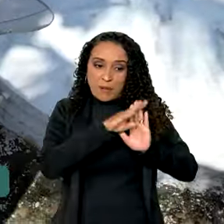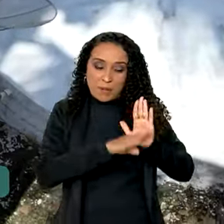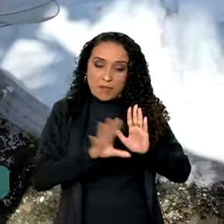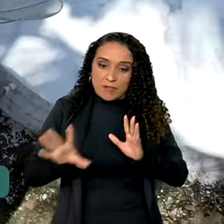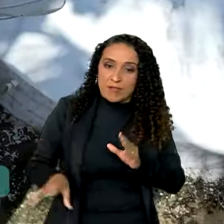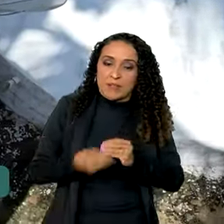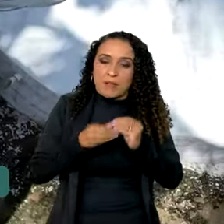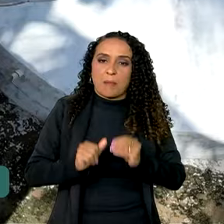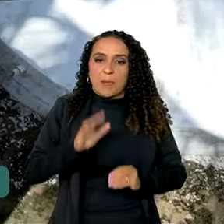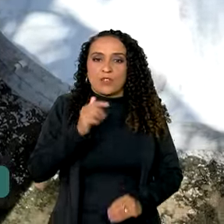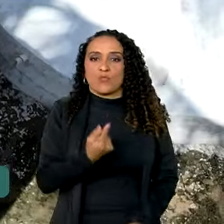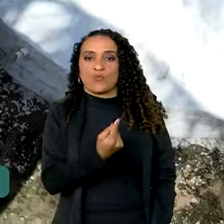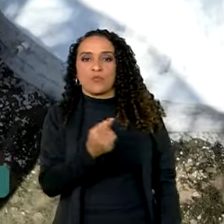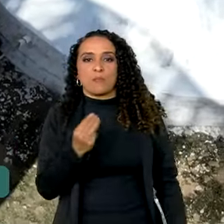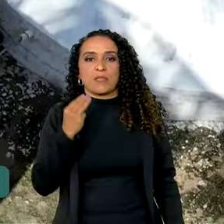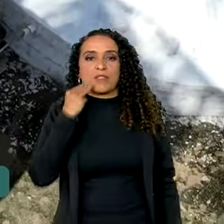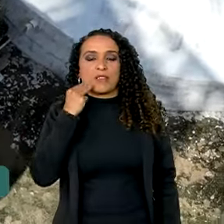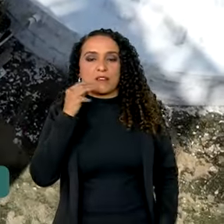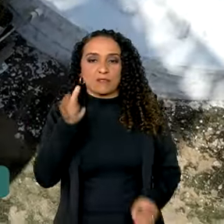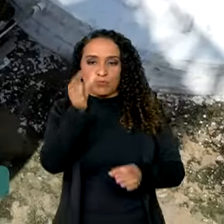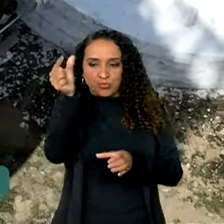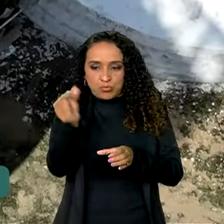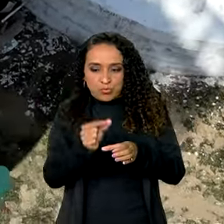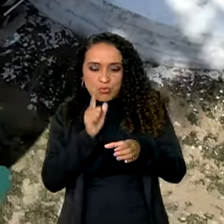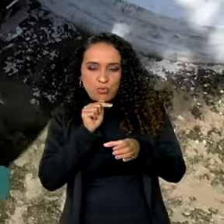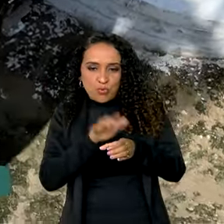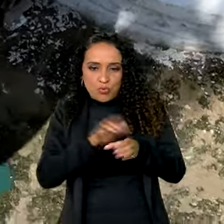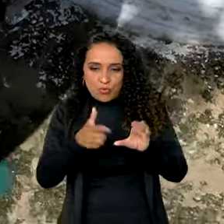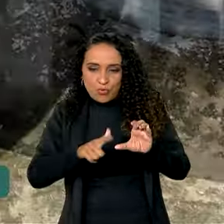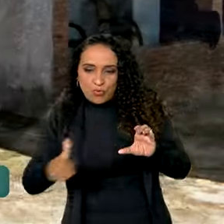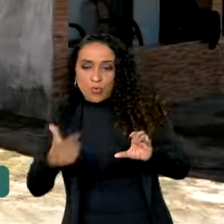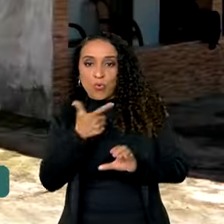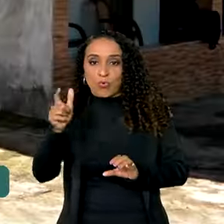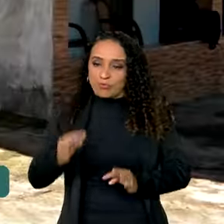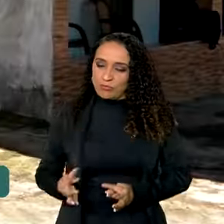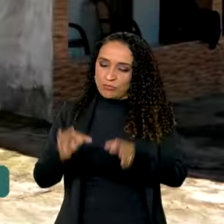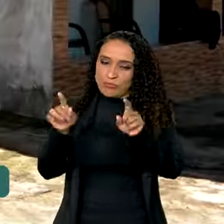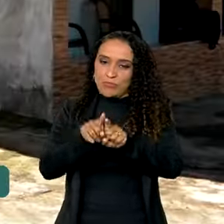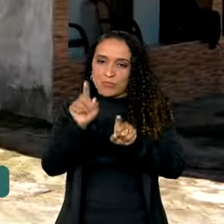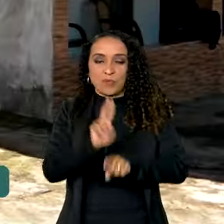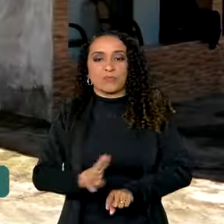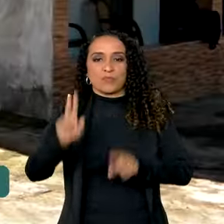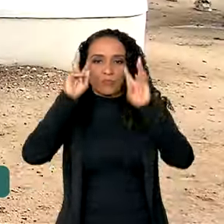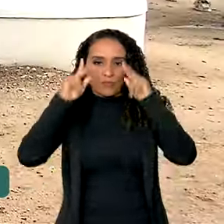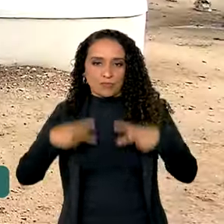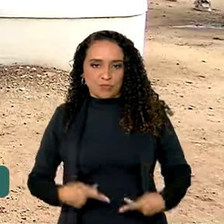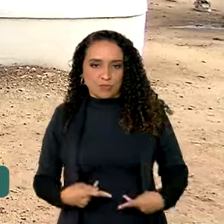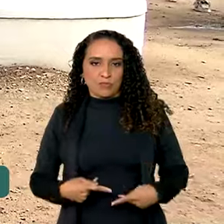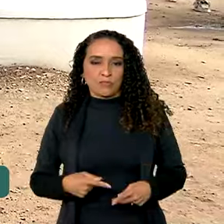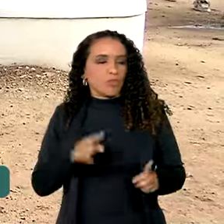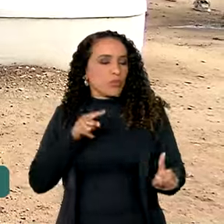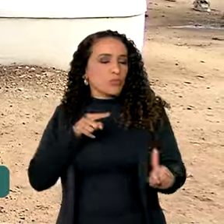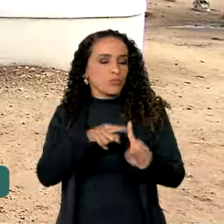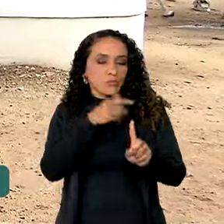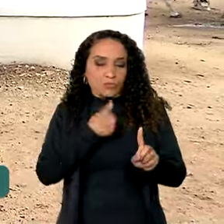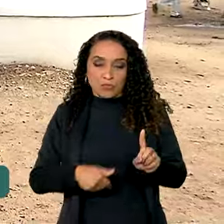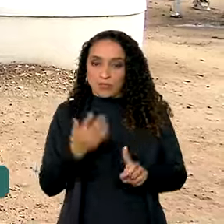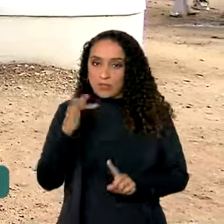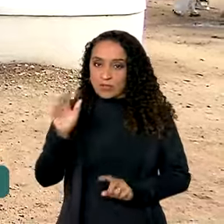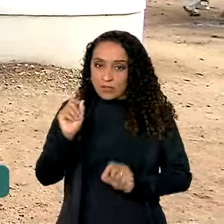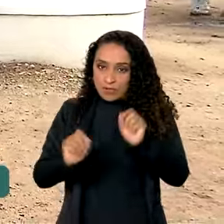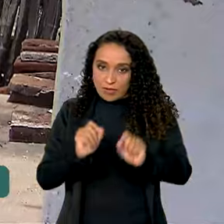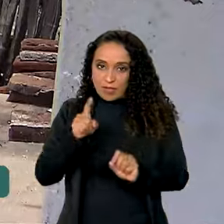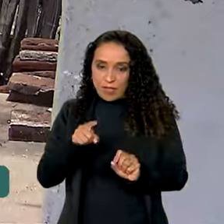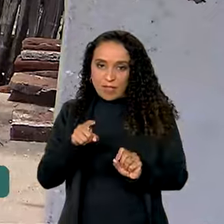mais de um milhão de cisternas e outras tecnologias para o consumo humano. A meta do governo federal